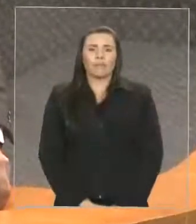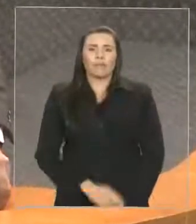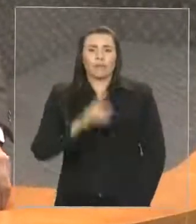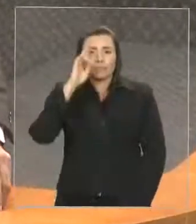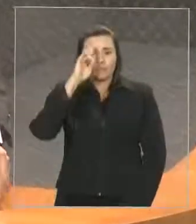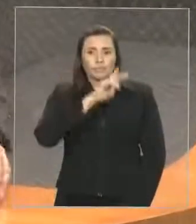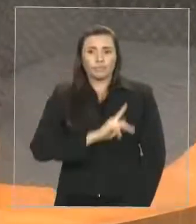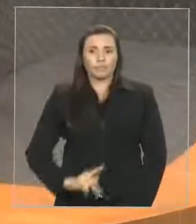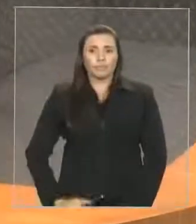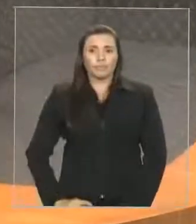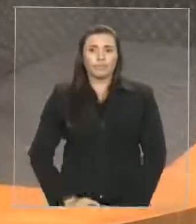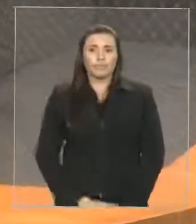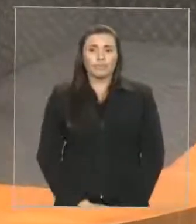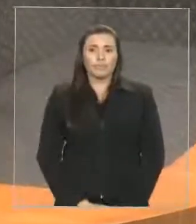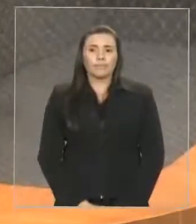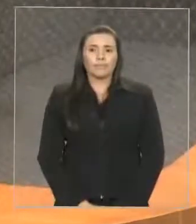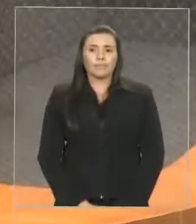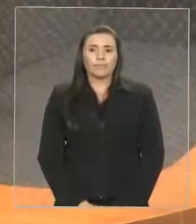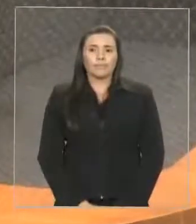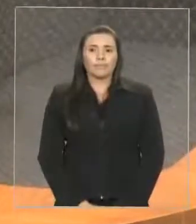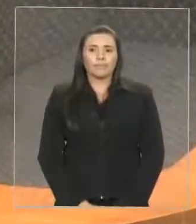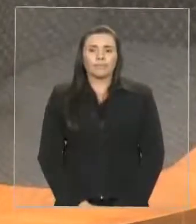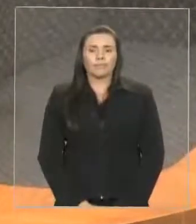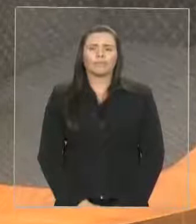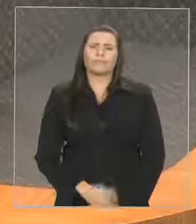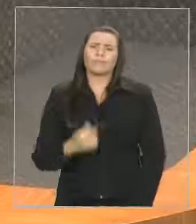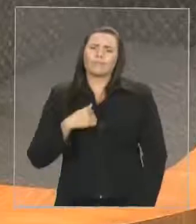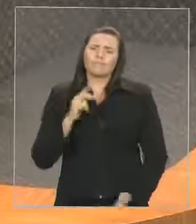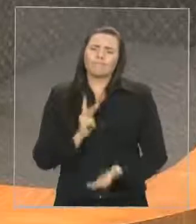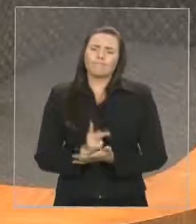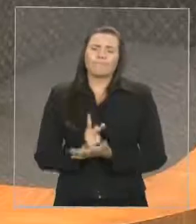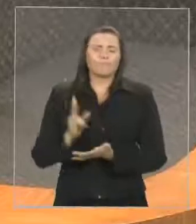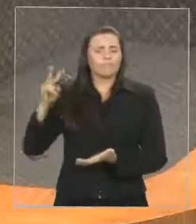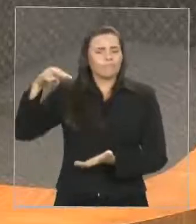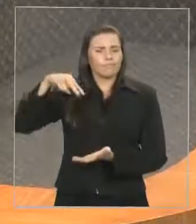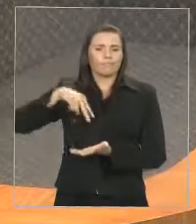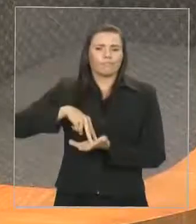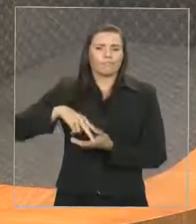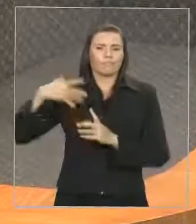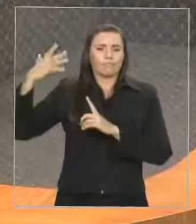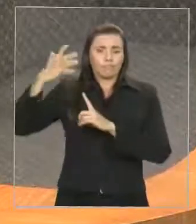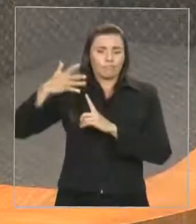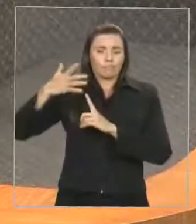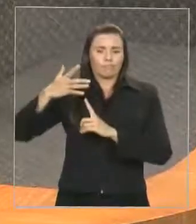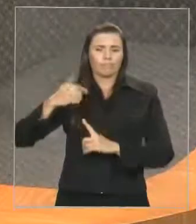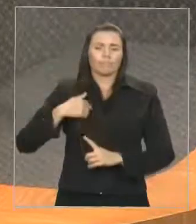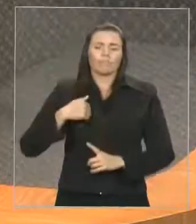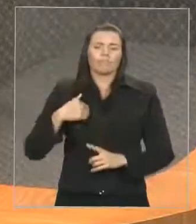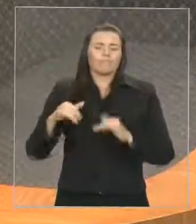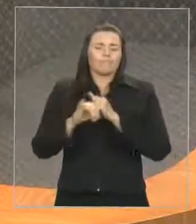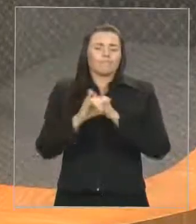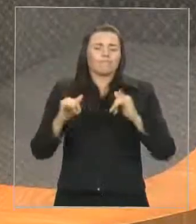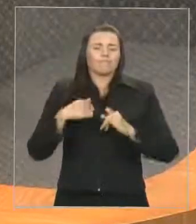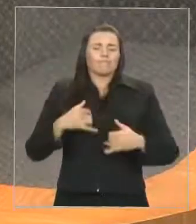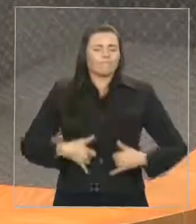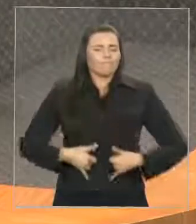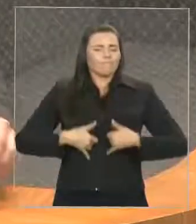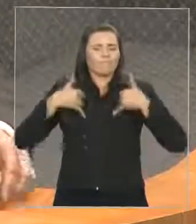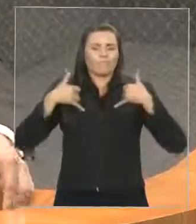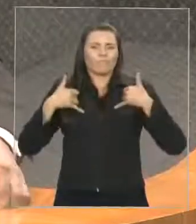presidente, todas as vezes que eu ocupo a tribuna desta casa, eu ressalto o orgulho de ser deputado estadual,